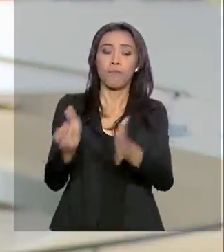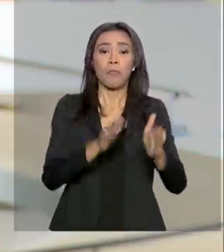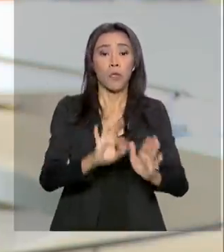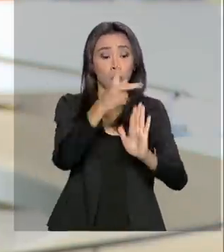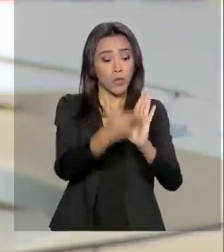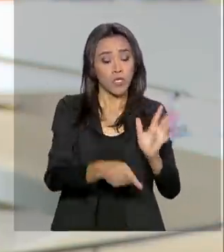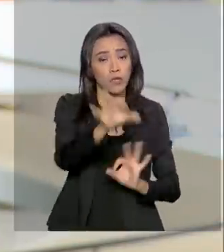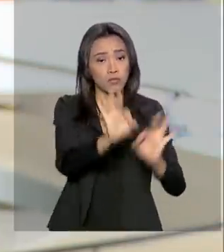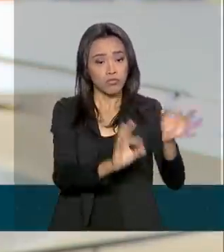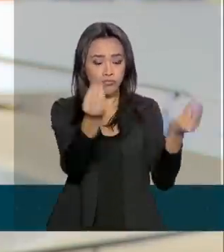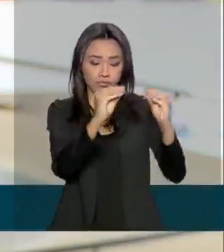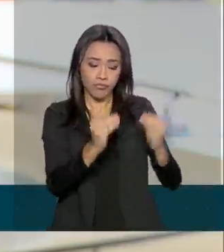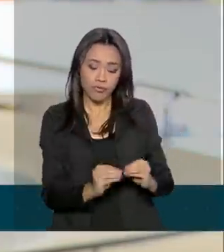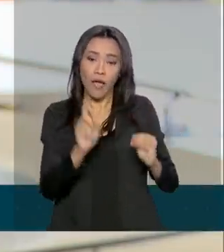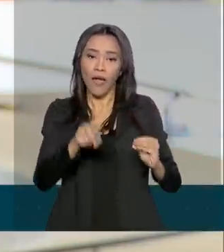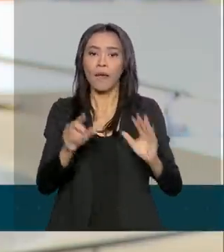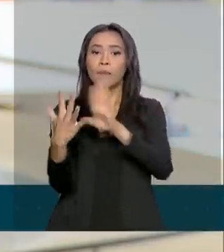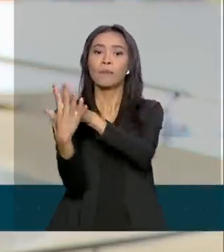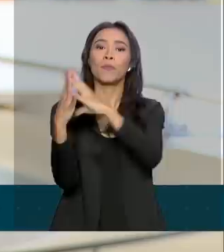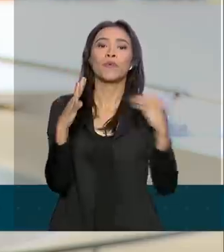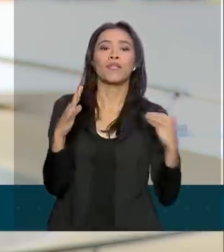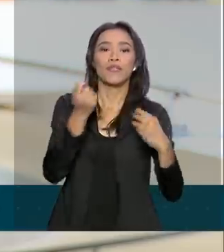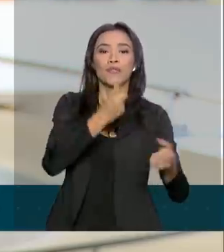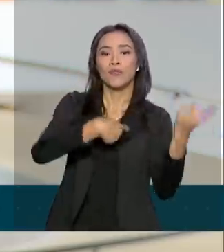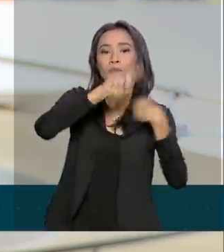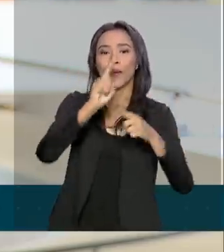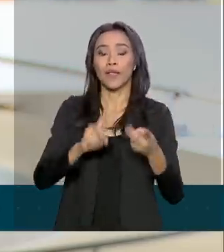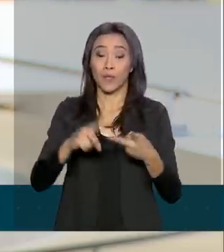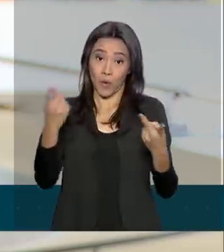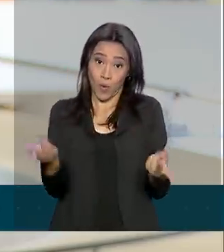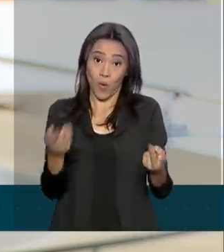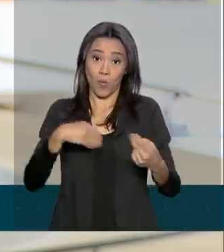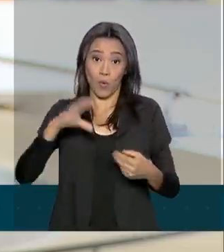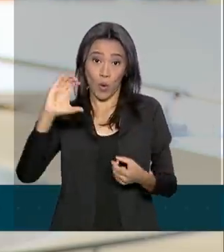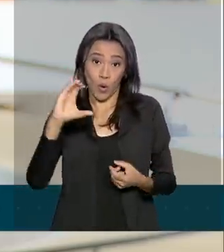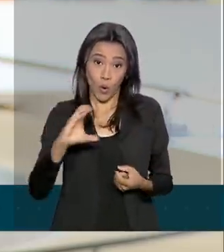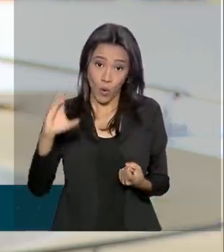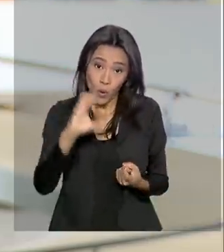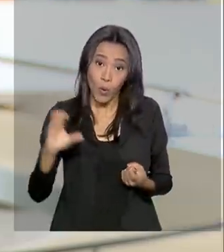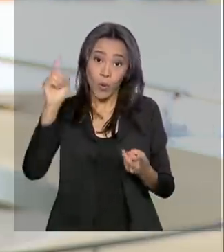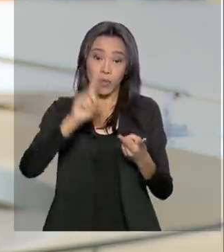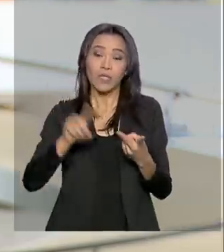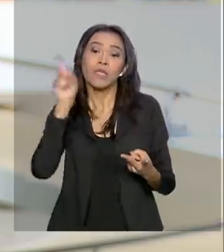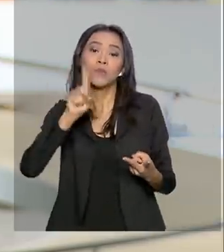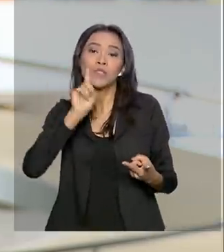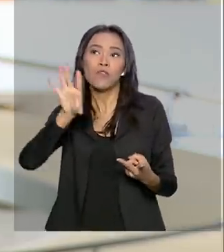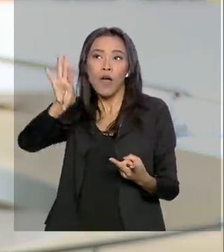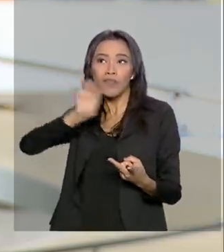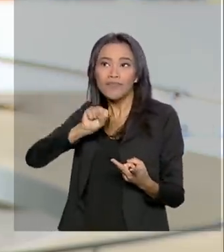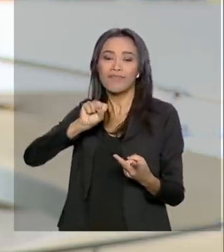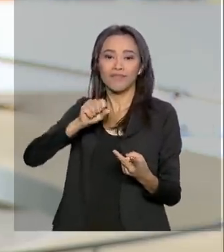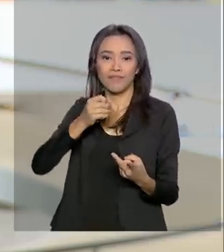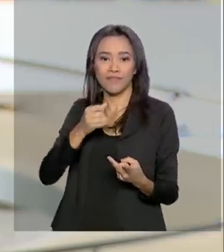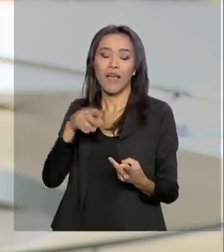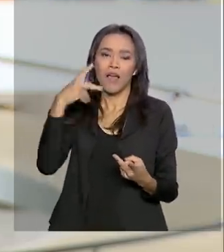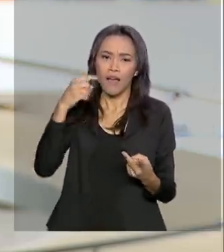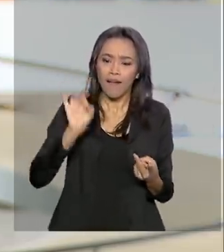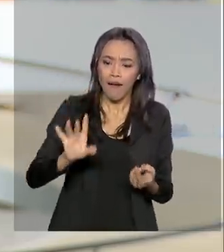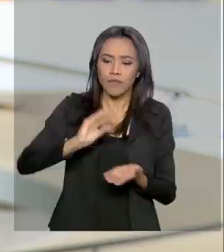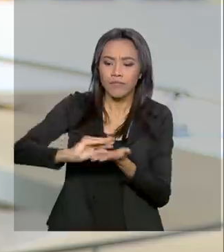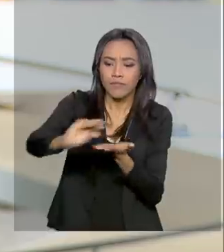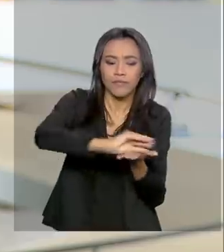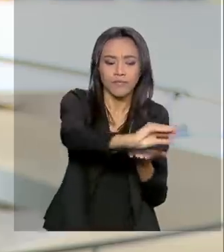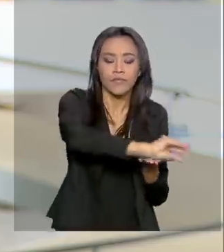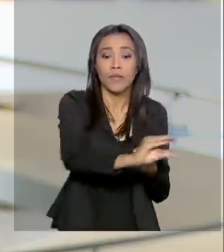baseado em exemplos de sucesso de países como Colômbia e Estados Unidos. Cada cidade vai receber inicialmente